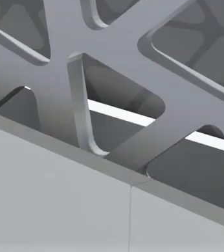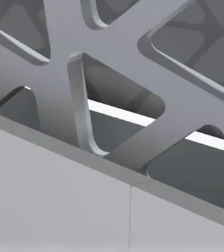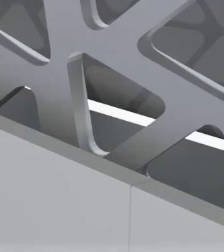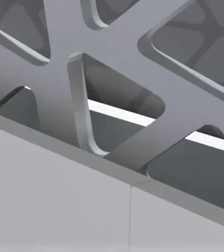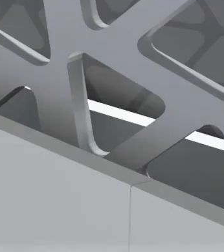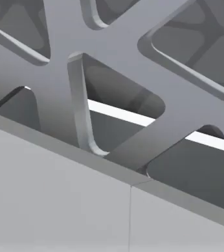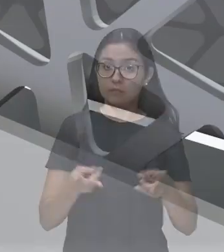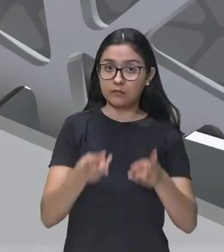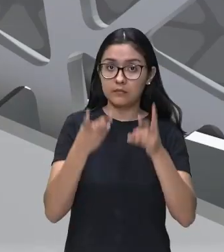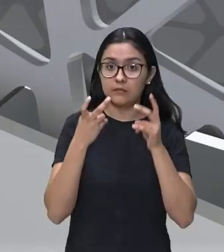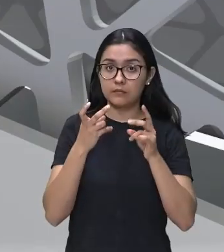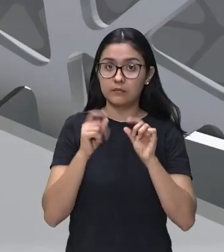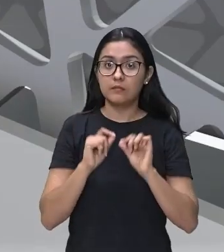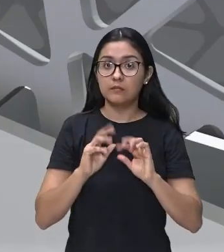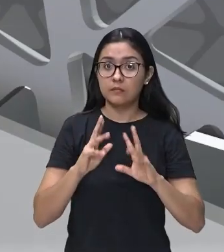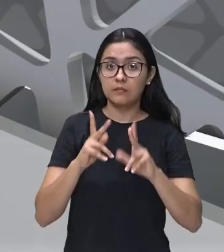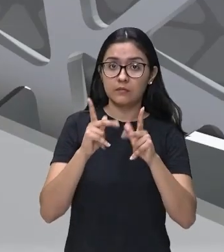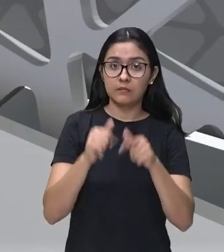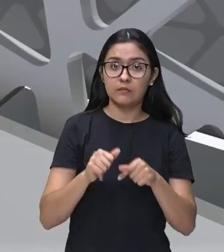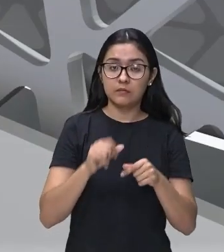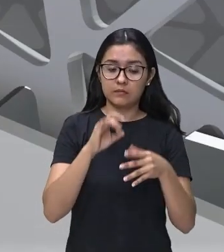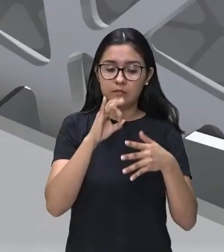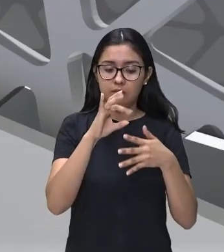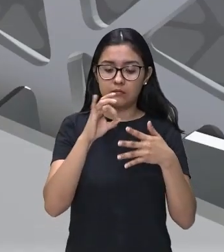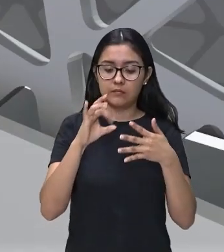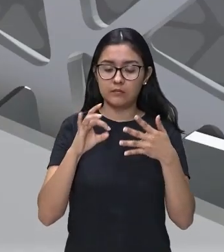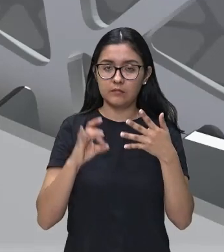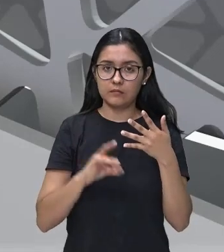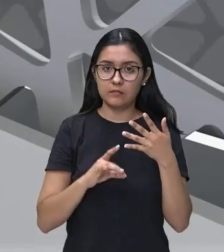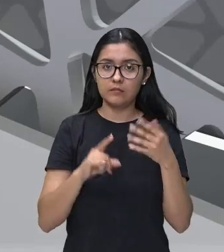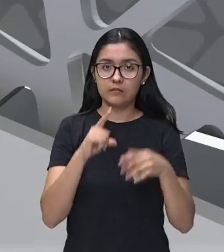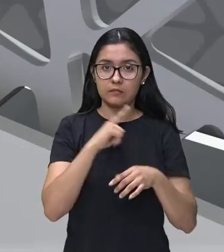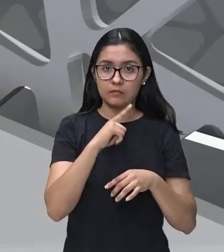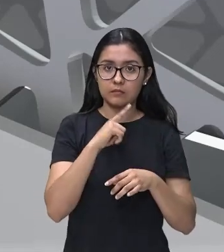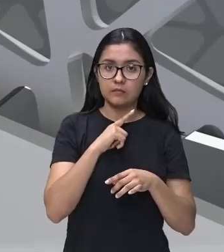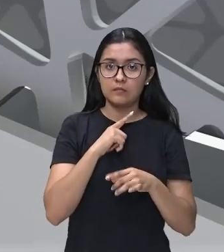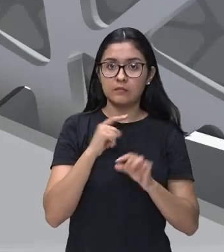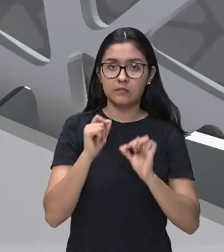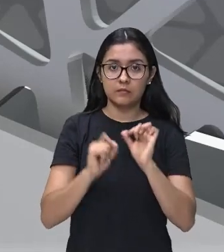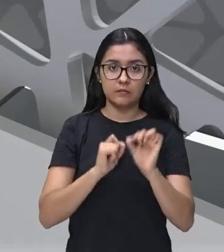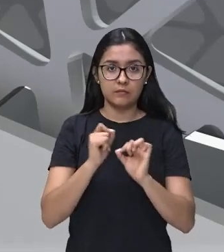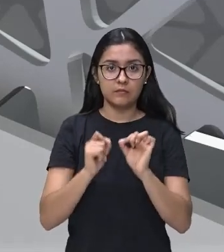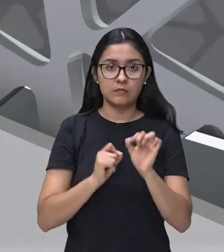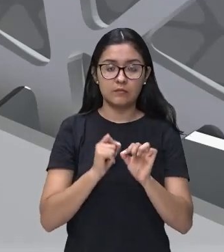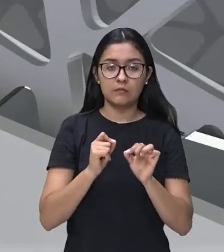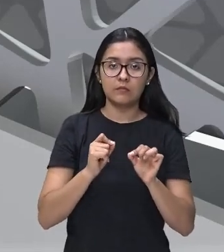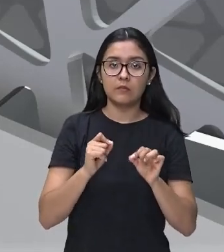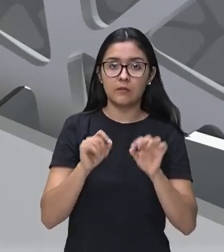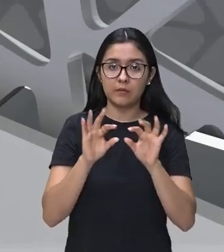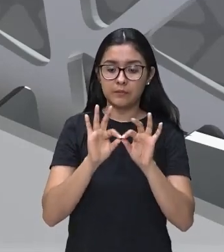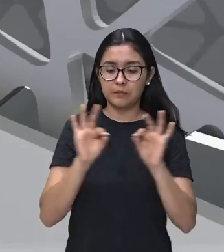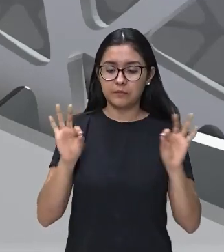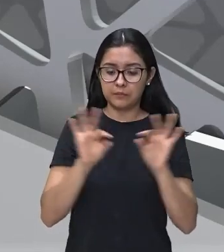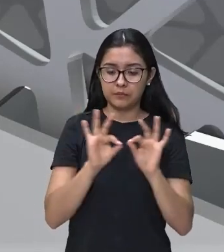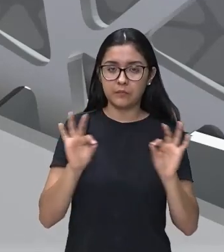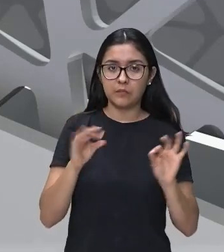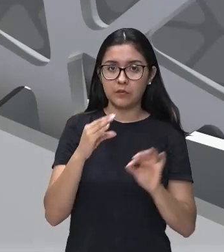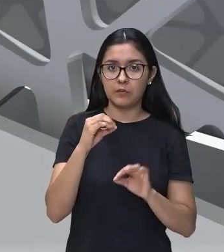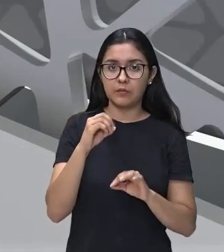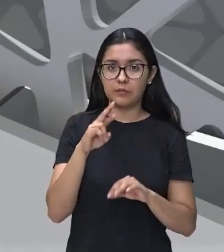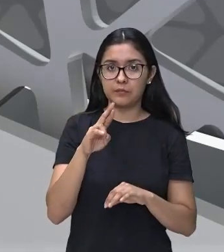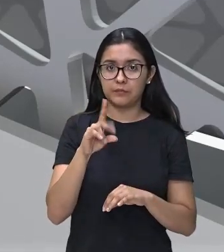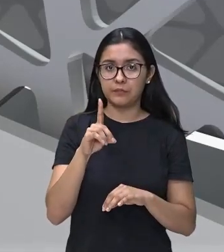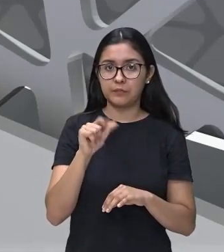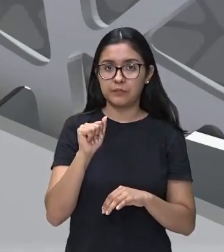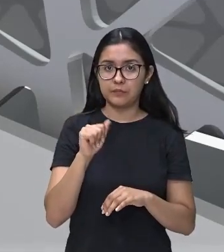Então, perceberam que todos esses instrumentos musicais são manipulados através de uma corda. Então, eles